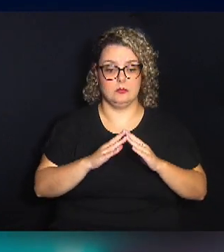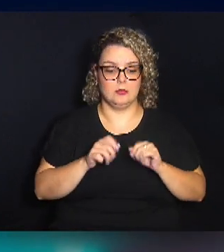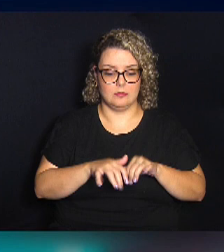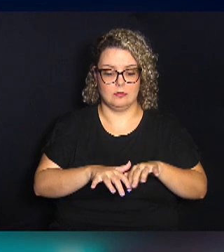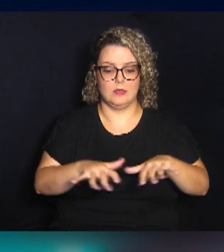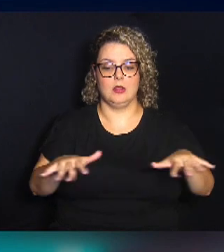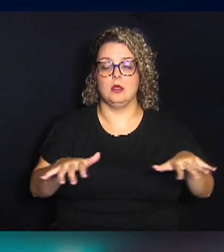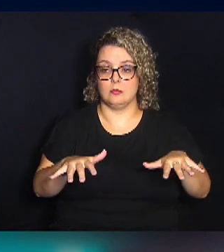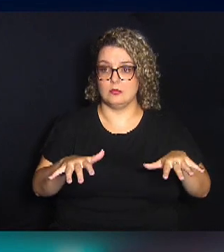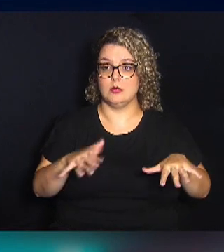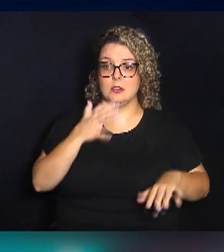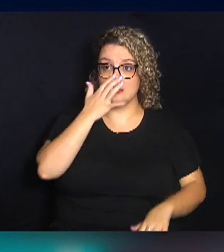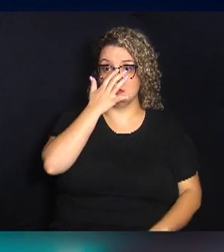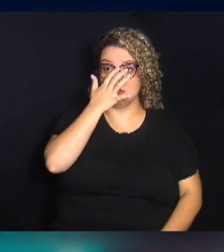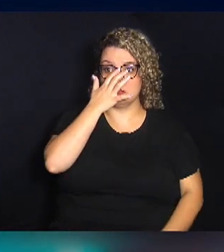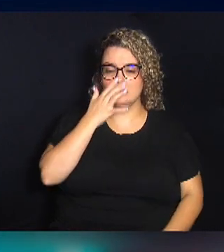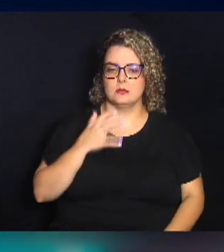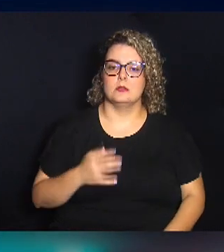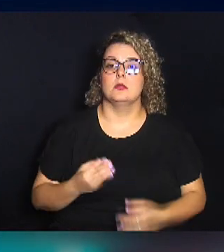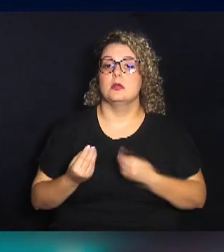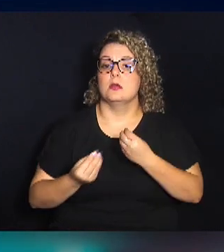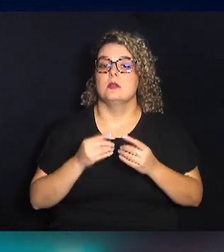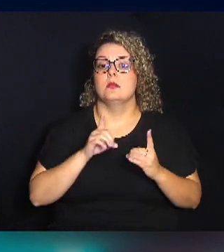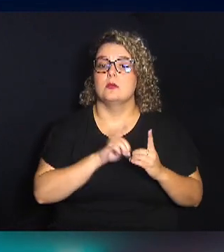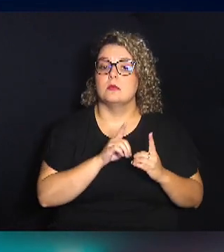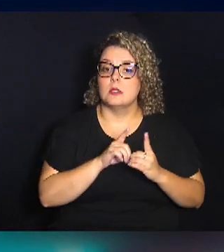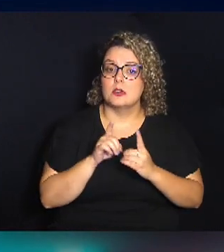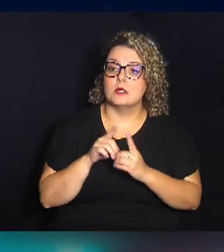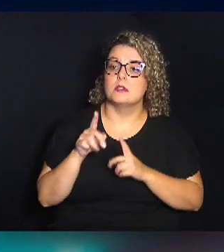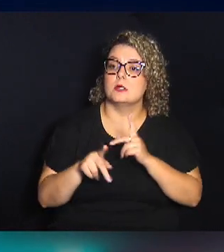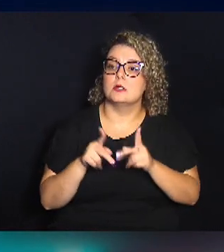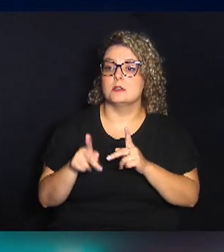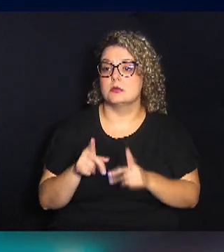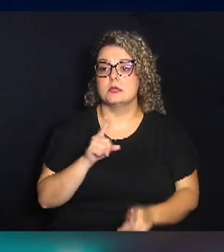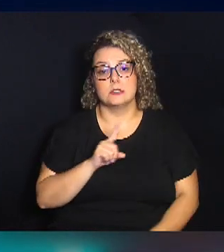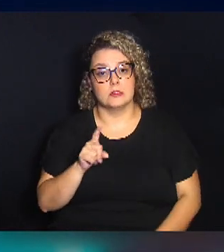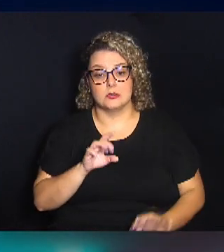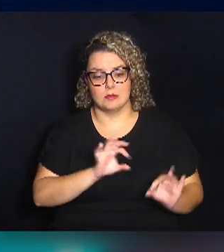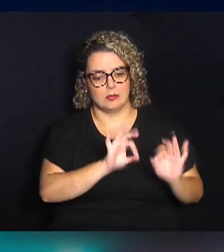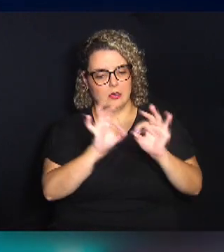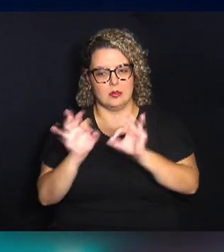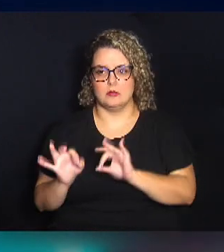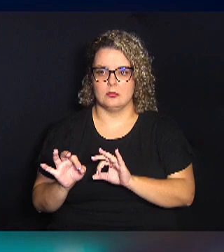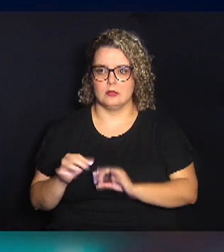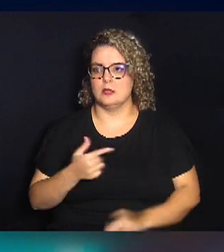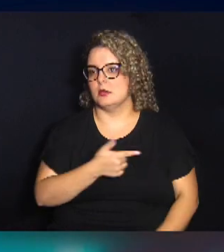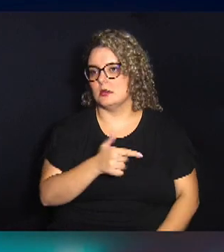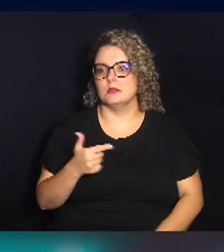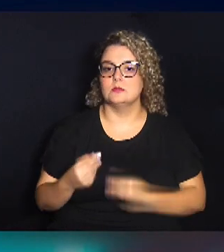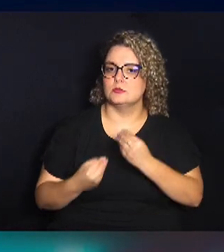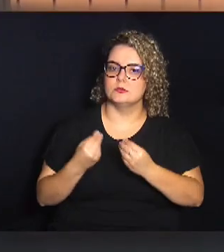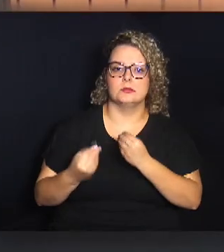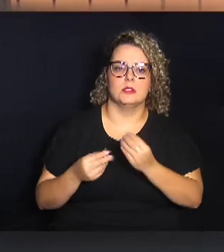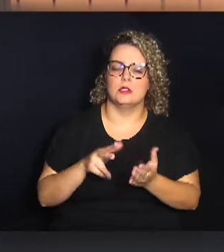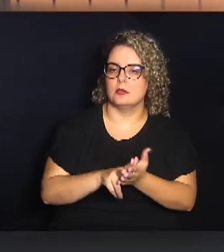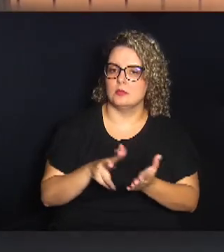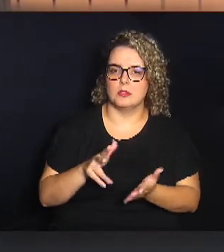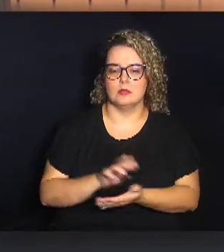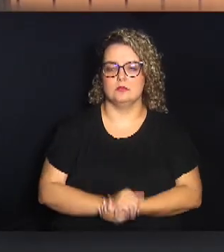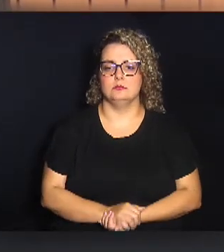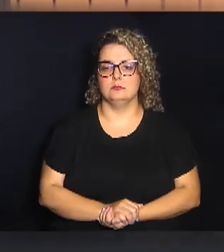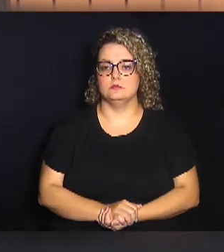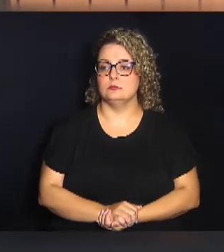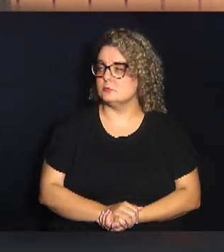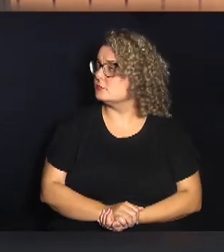residenciais e como atender essa população que não é assistida e que não tenha condições de regularizar. Eu